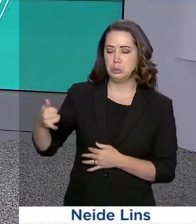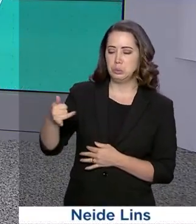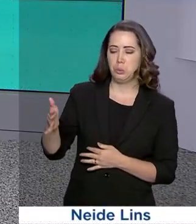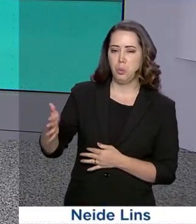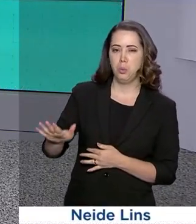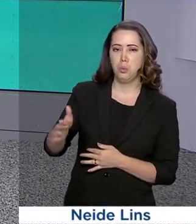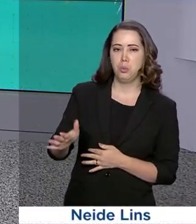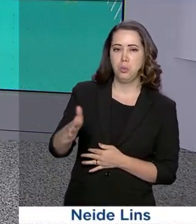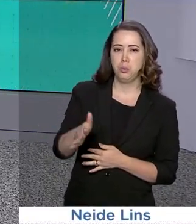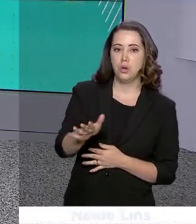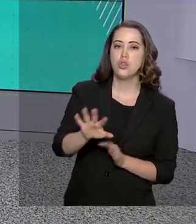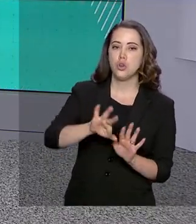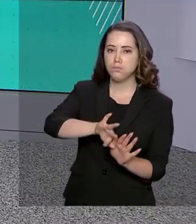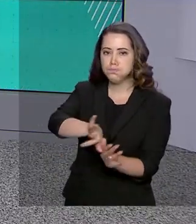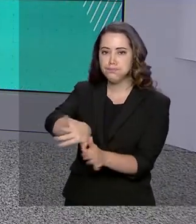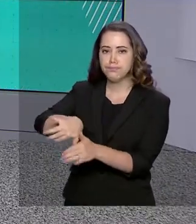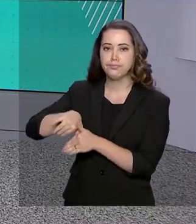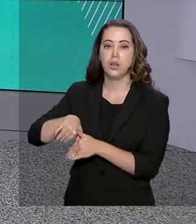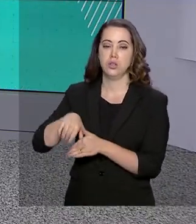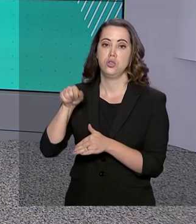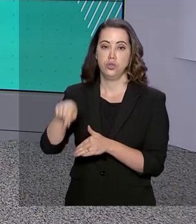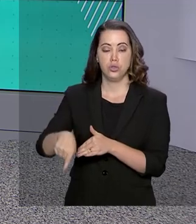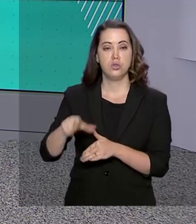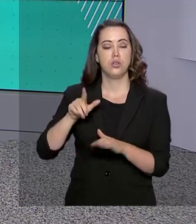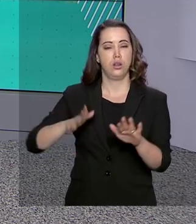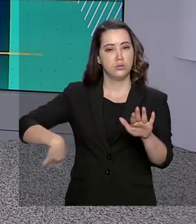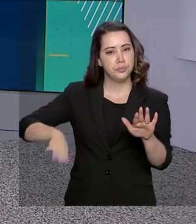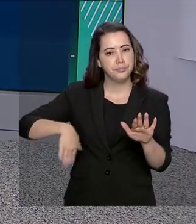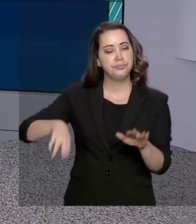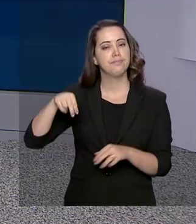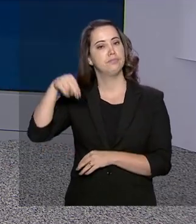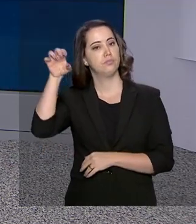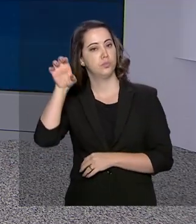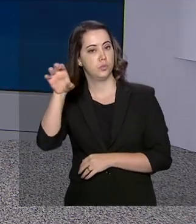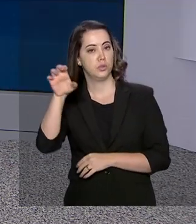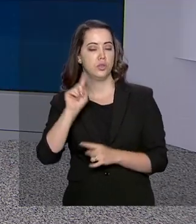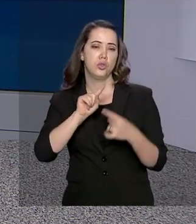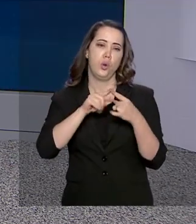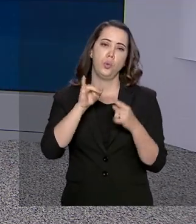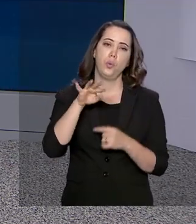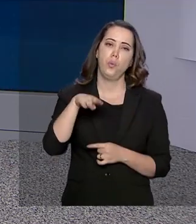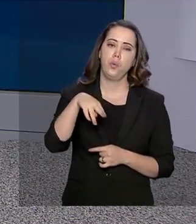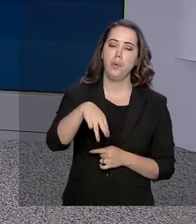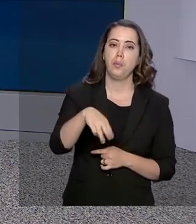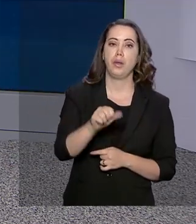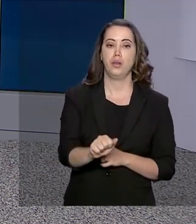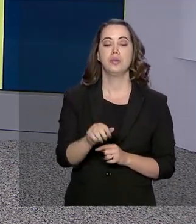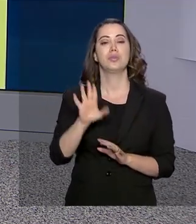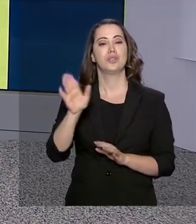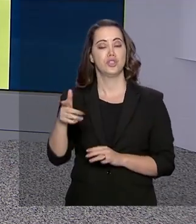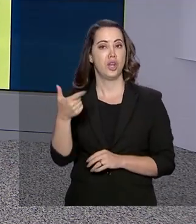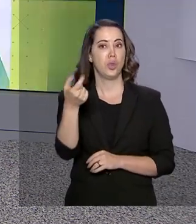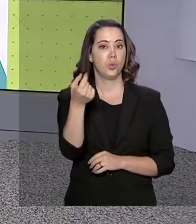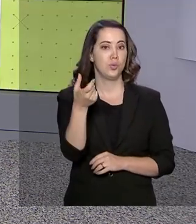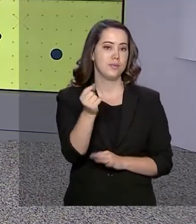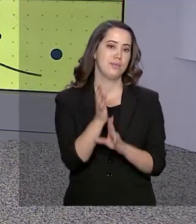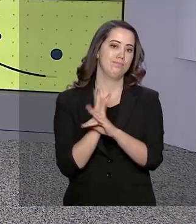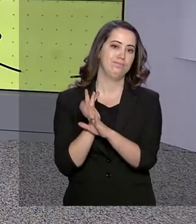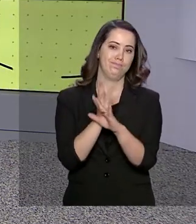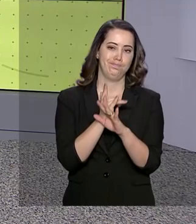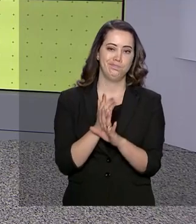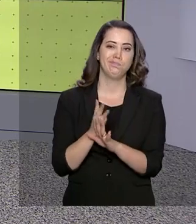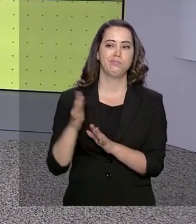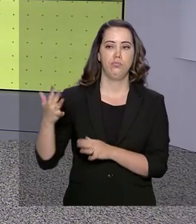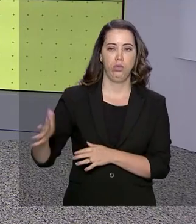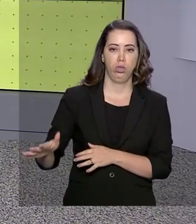de óleo já foram retiradas das praias do litoral nordestino. De acordo com o Ibama, a mancha de óleo já chegou a 200 localidades. Nesse